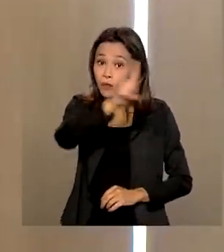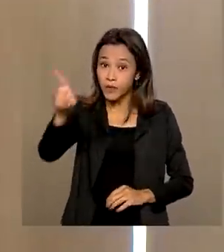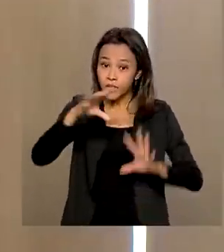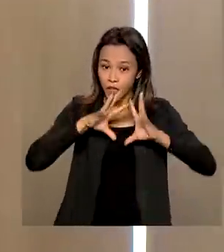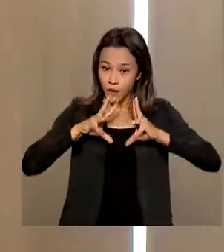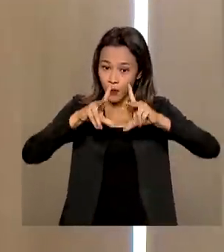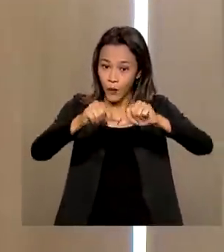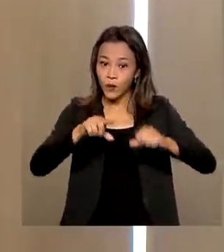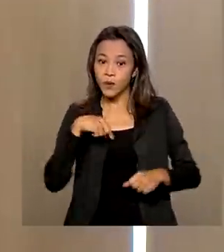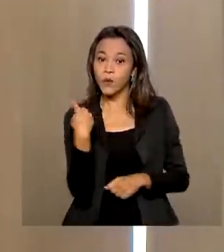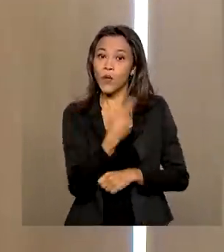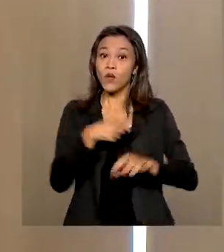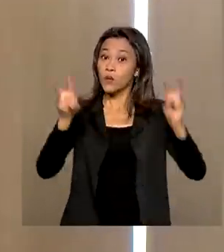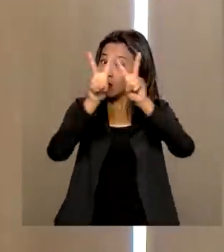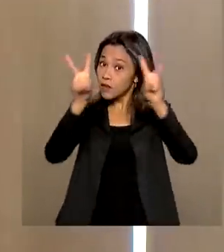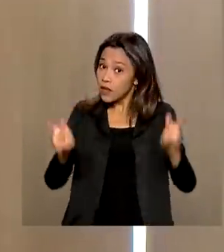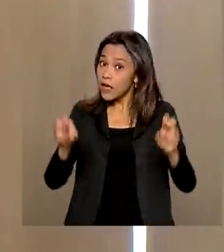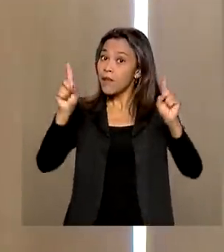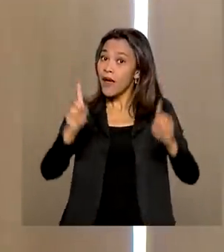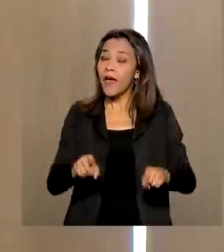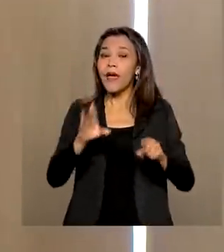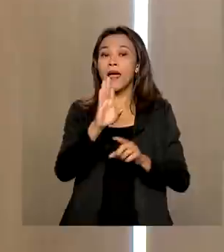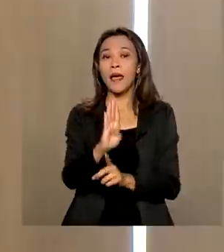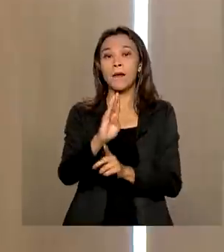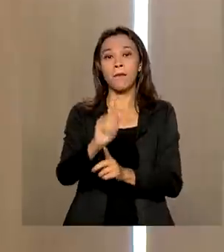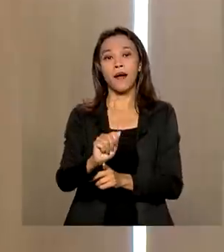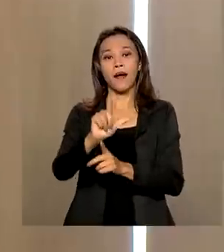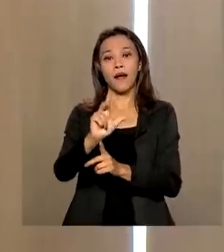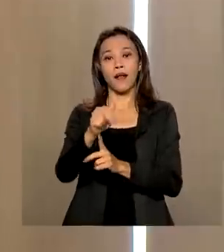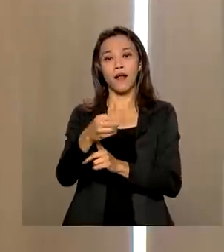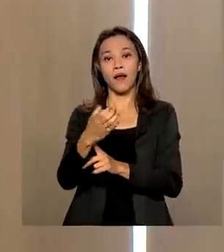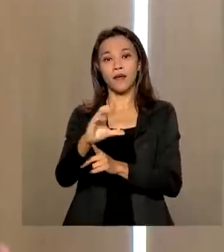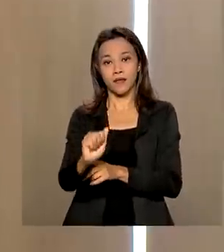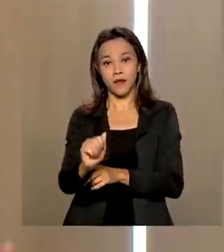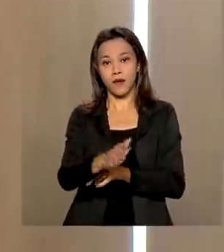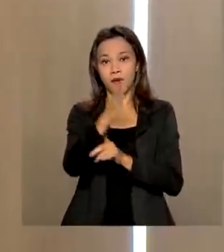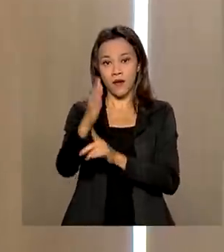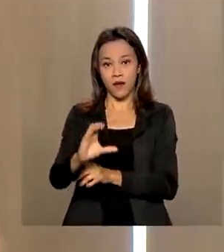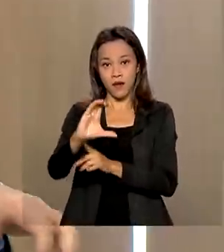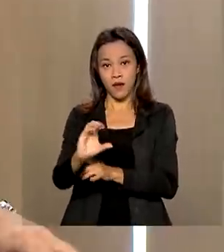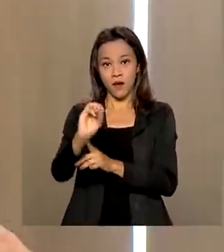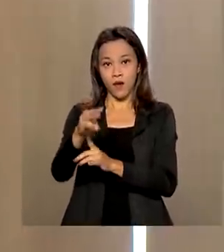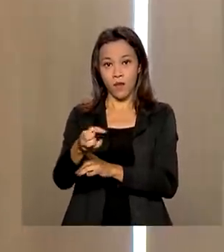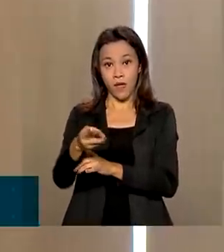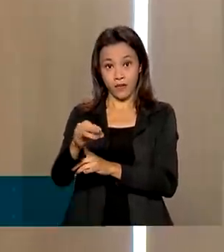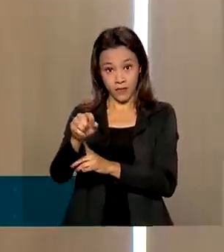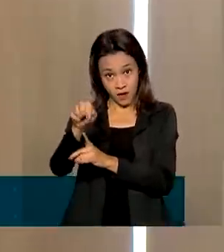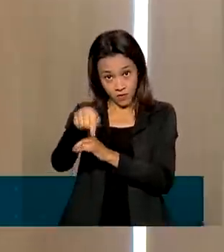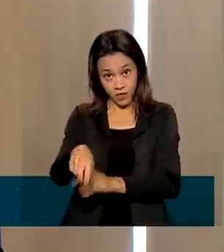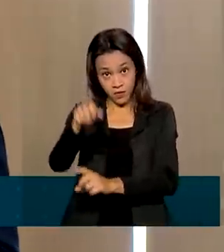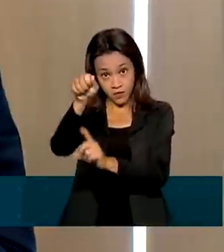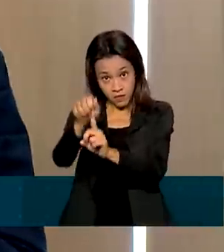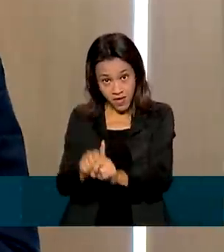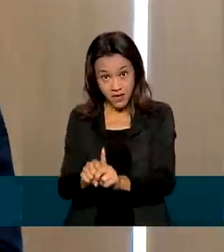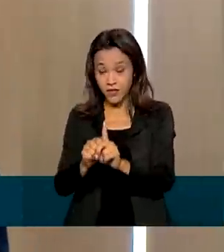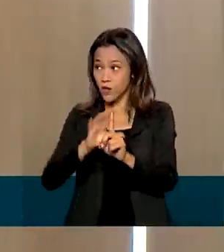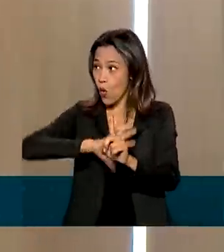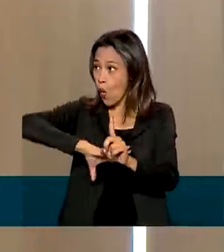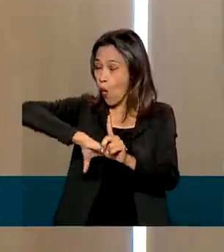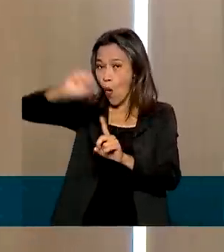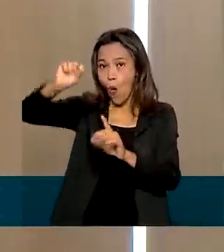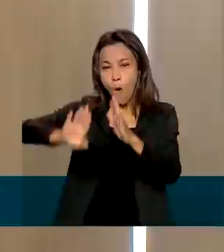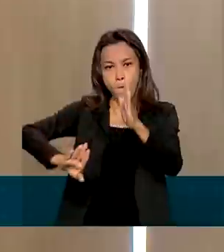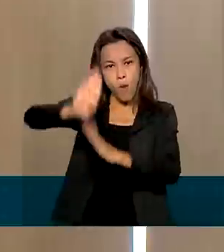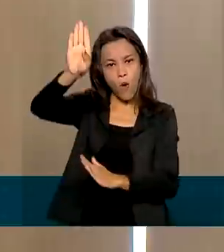O nosso tema de hoje é a balança comercial do mês de junho de 2021. Os resultados desse mês já são um recorde histórico. O Brasil